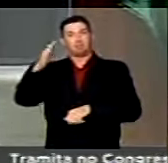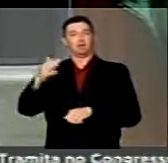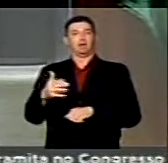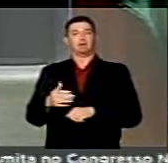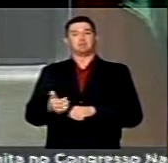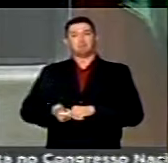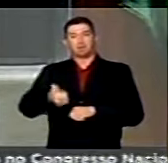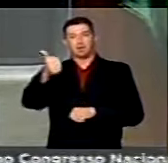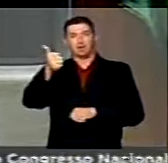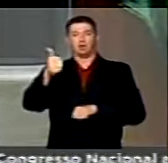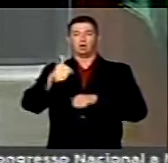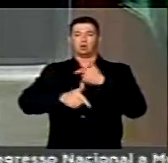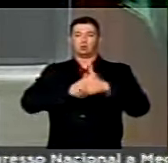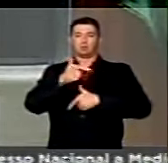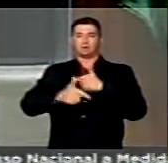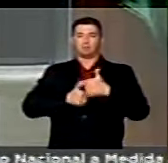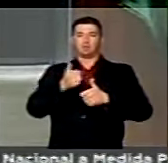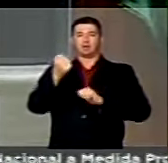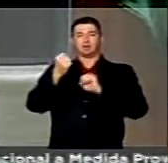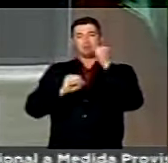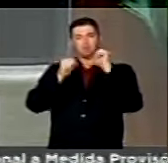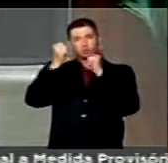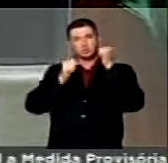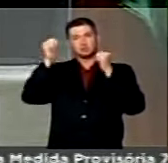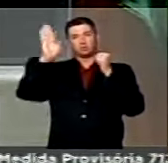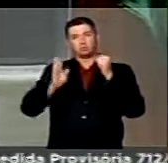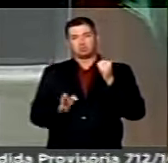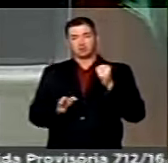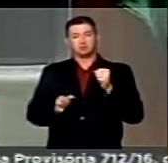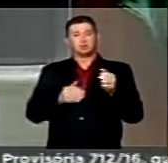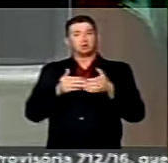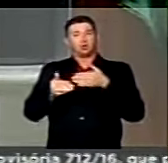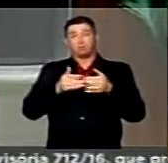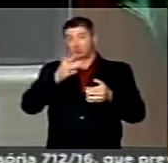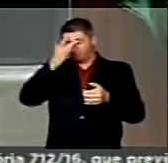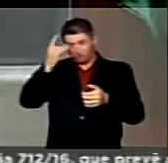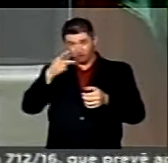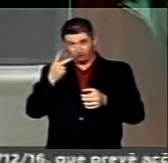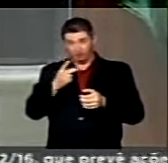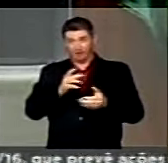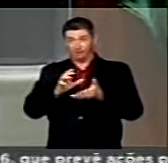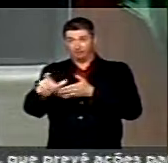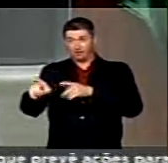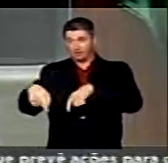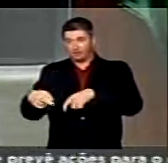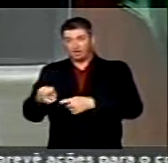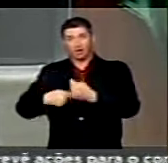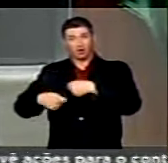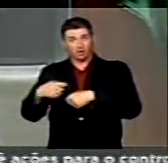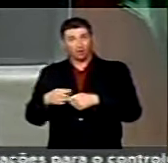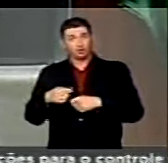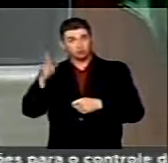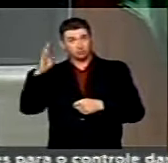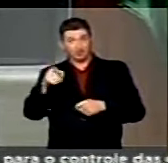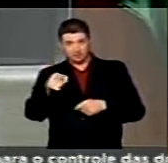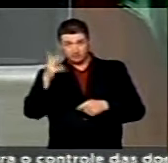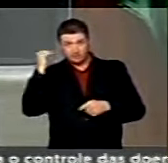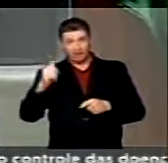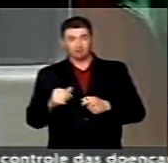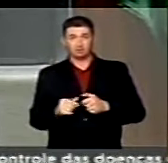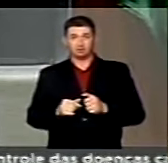fomentar a atividade produtiva. Que digam àqueles que investem no campo do agronegócio do nosso país,